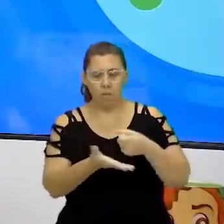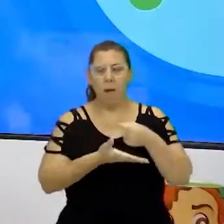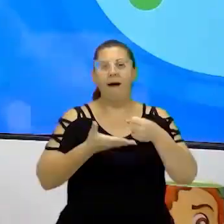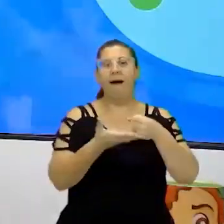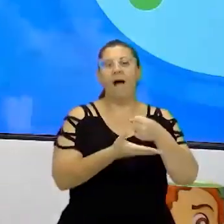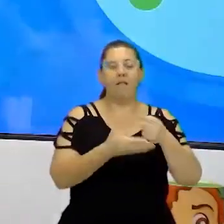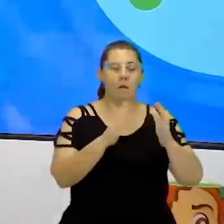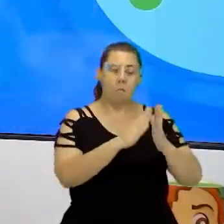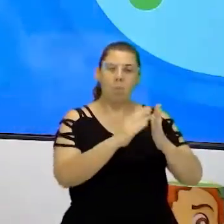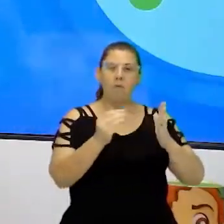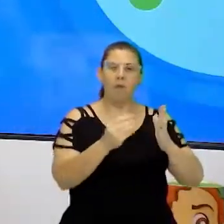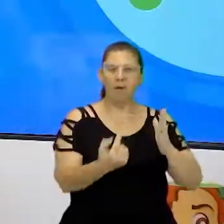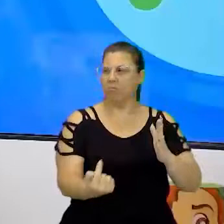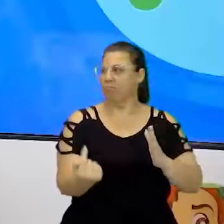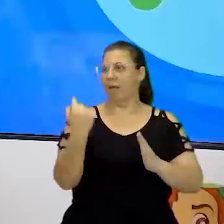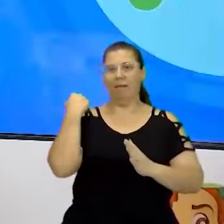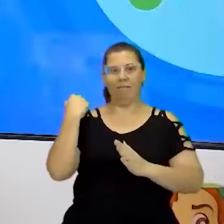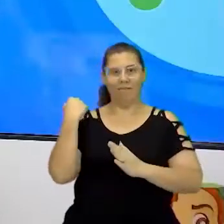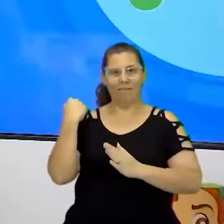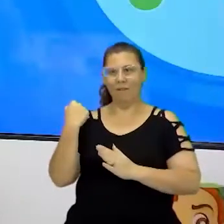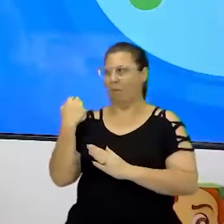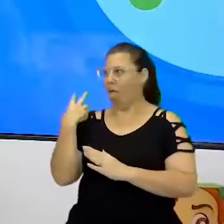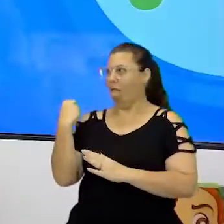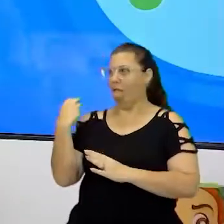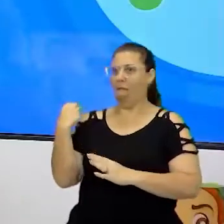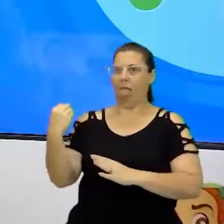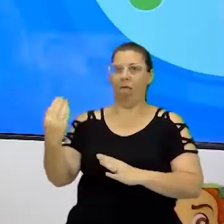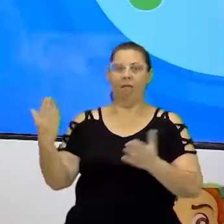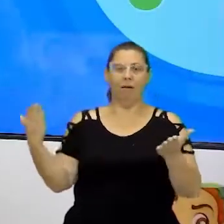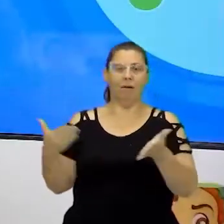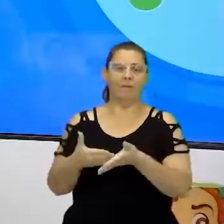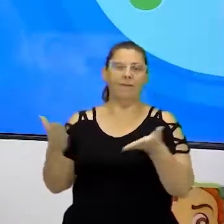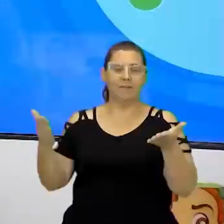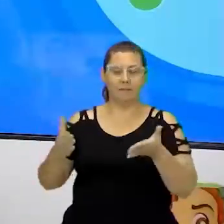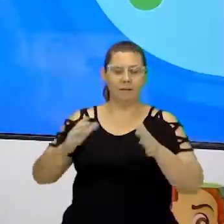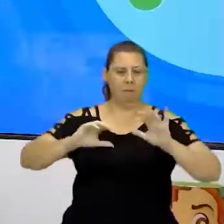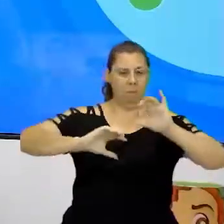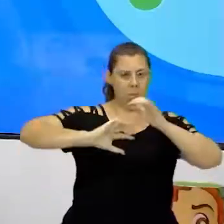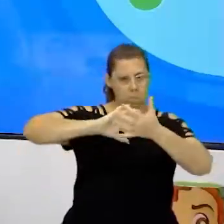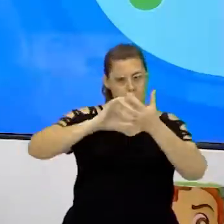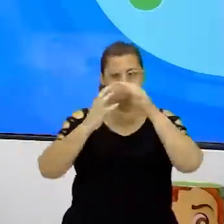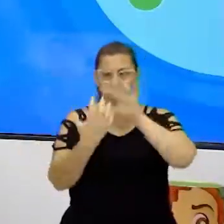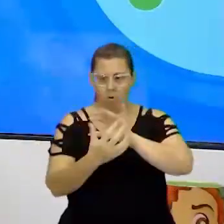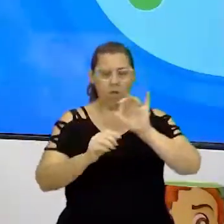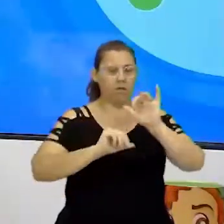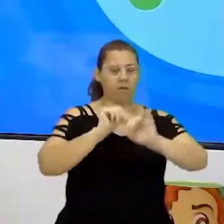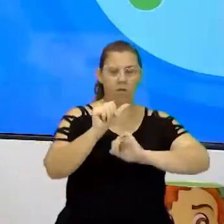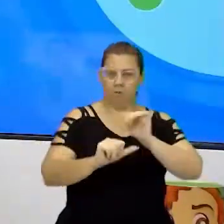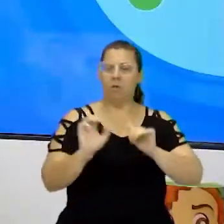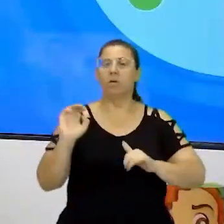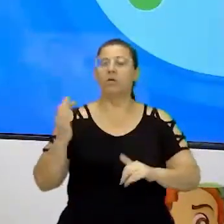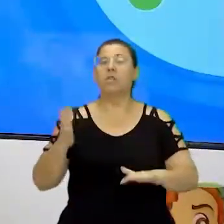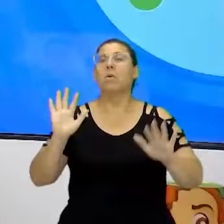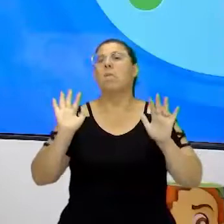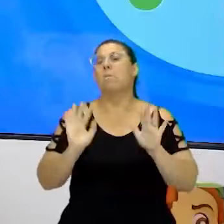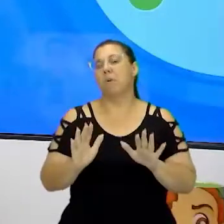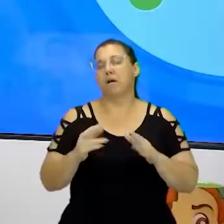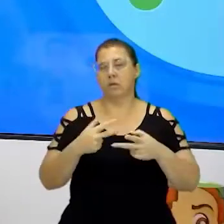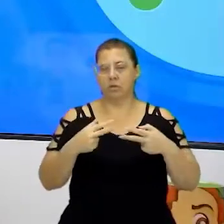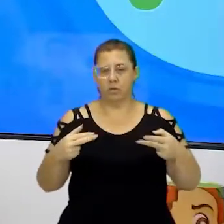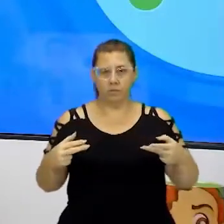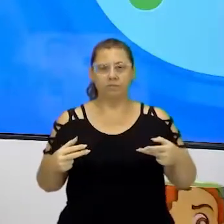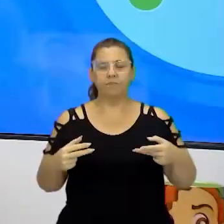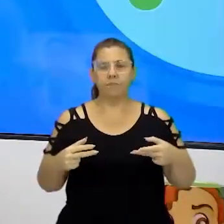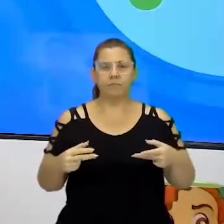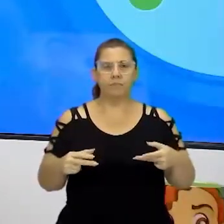nos modelos lá da antiguidade. Logicamente, vai ter algumas transformações, vão ter mudanças, mas as coisas, elas